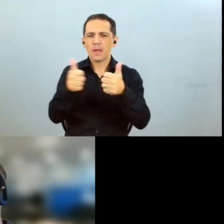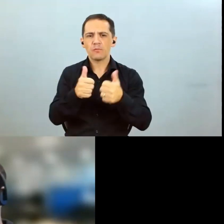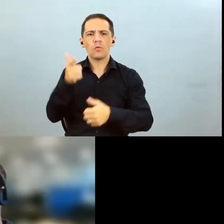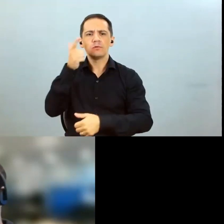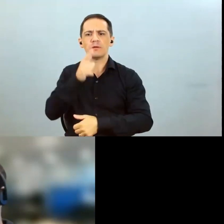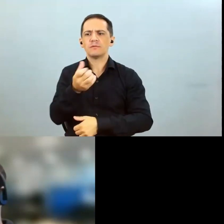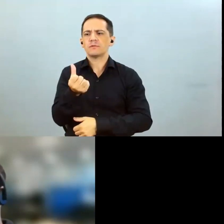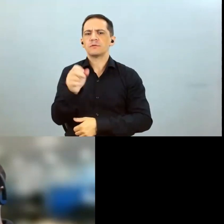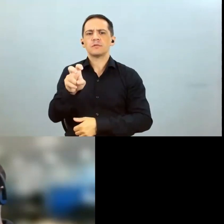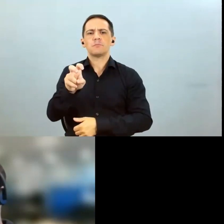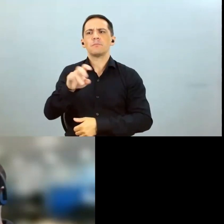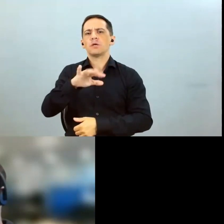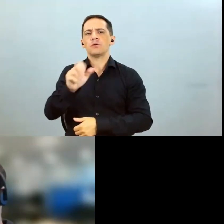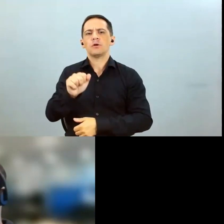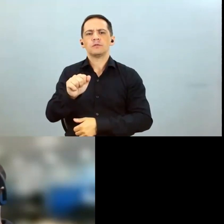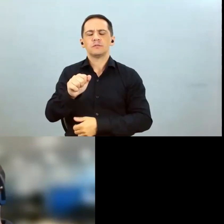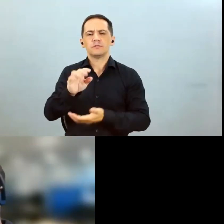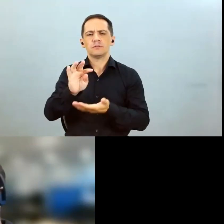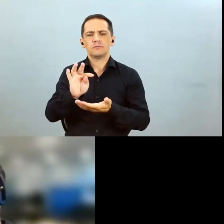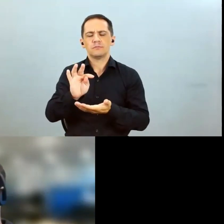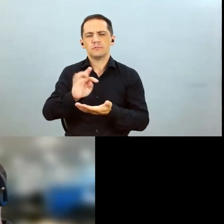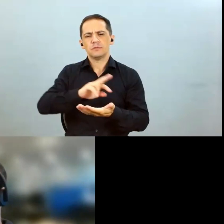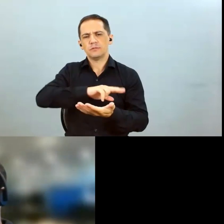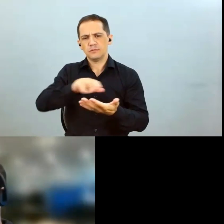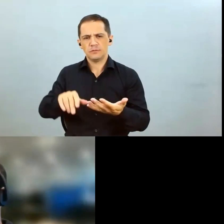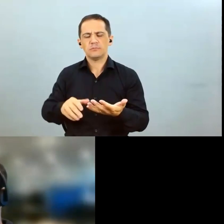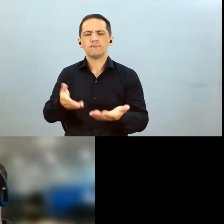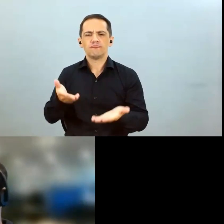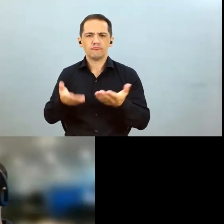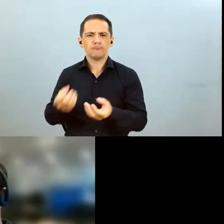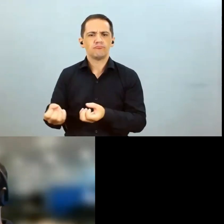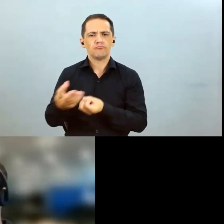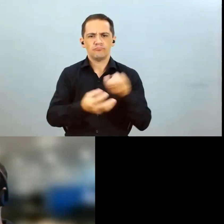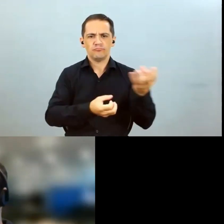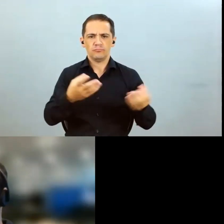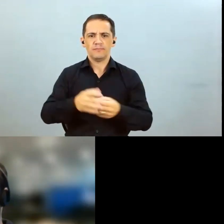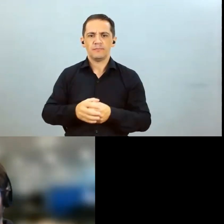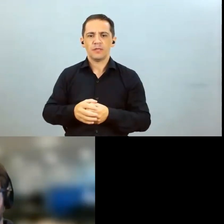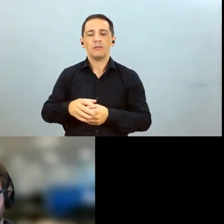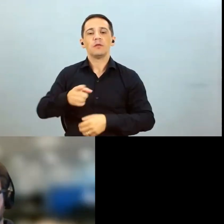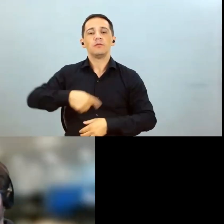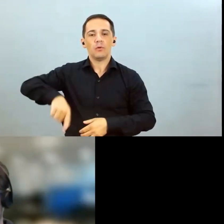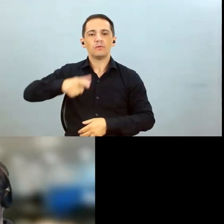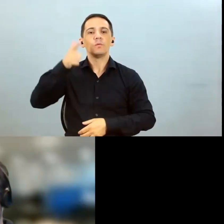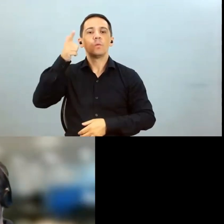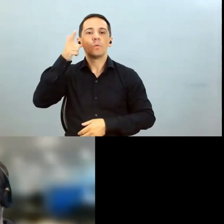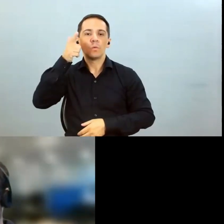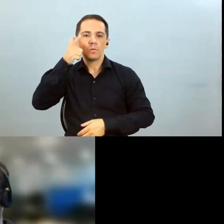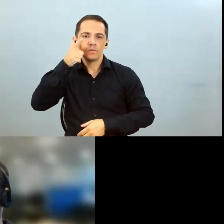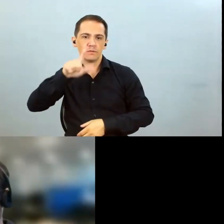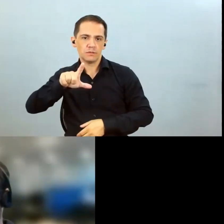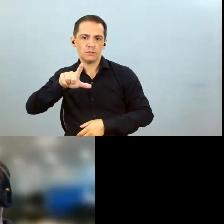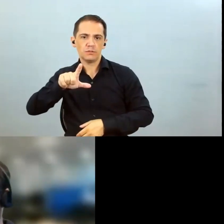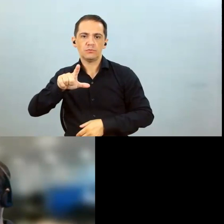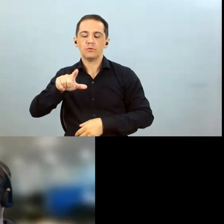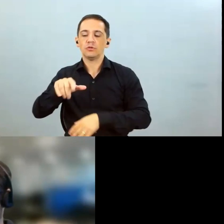Então, não faltou nutrientes para as plantas produzirem bem e foi na soja onde a gente fez o maior corte de fertilizantes